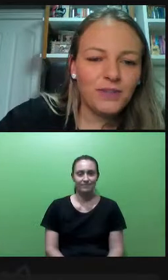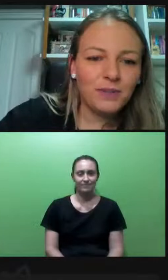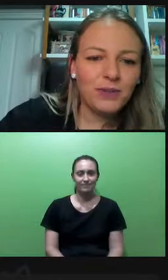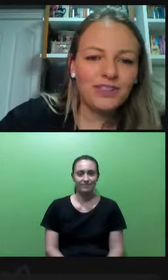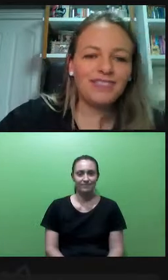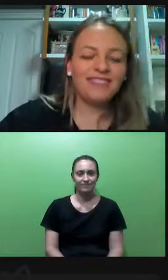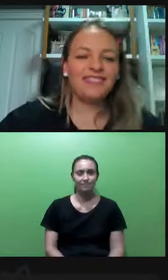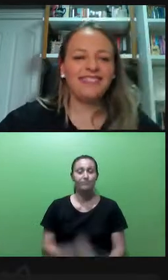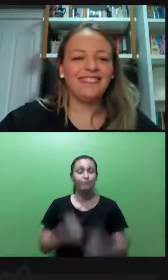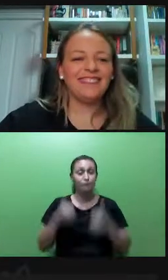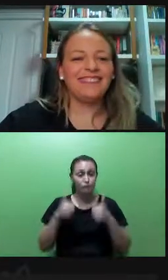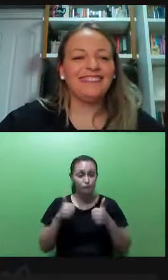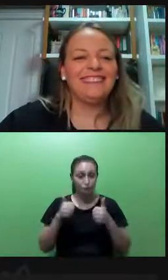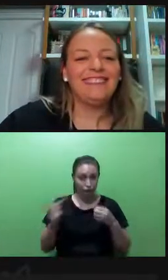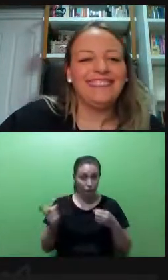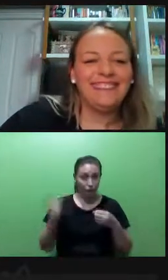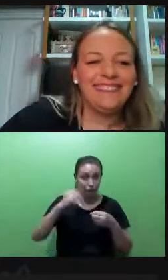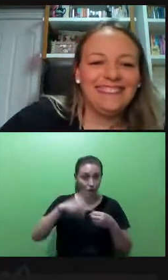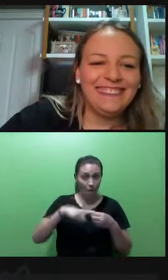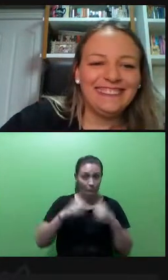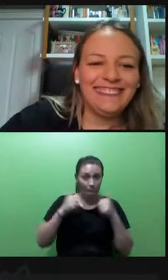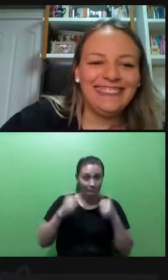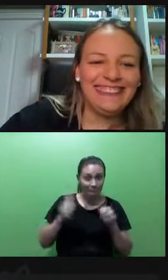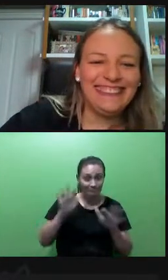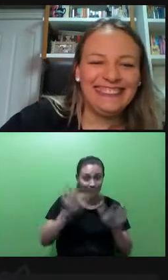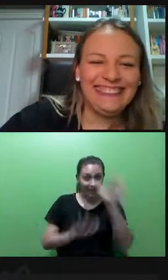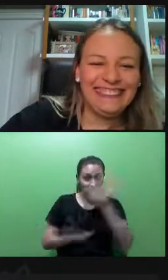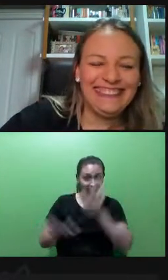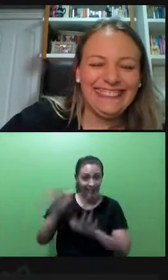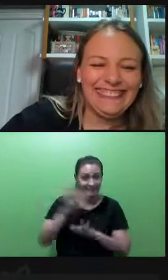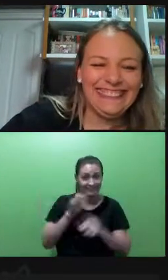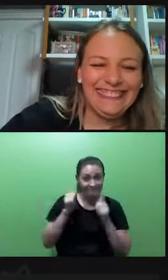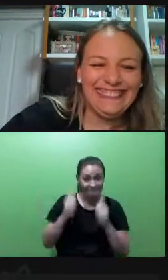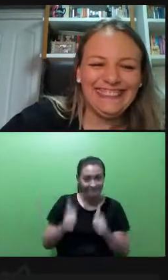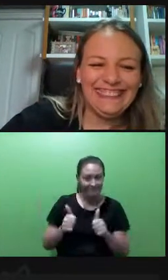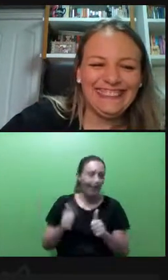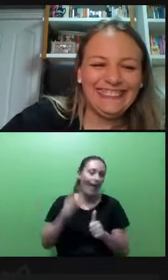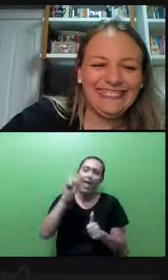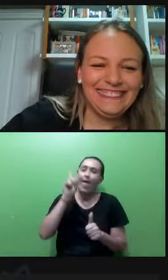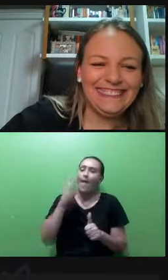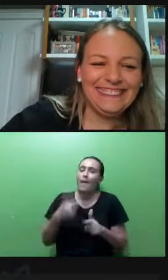Oi, voltou? Voltou. Problemas técnicos.